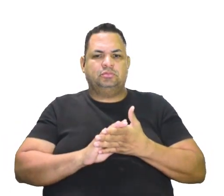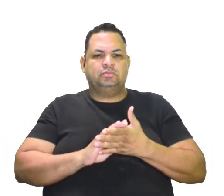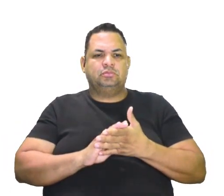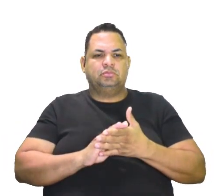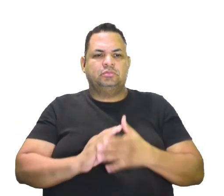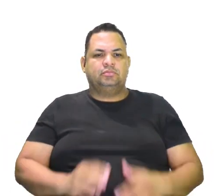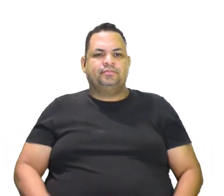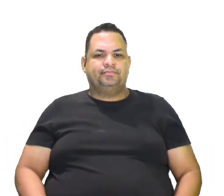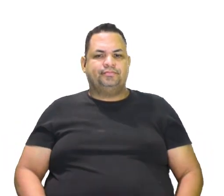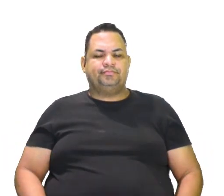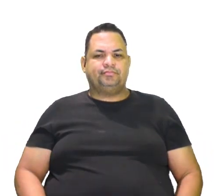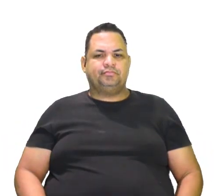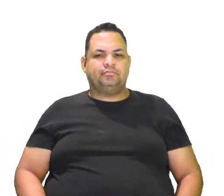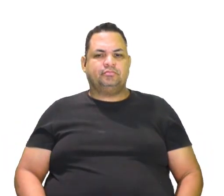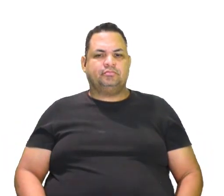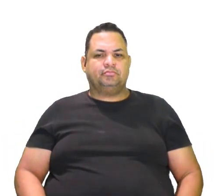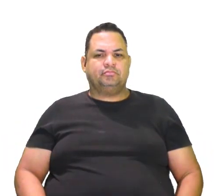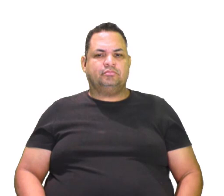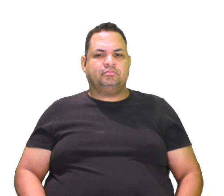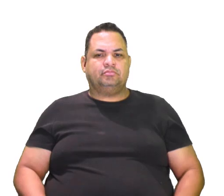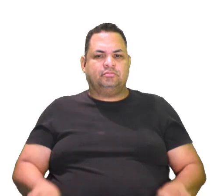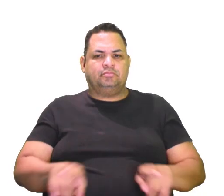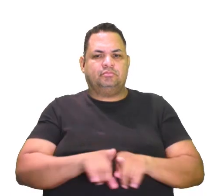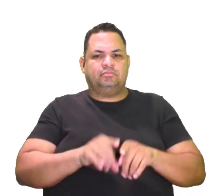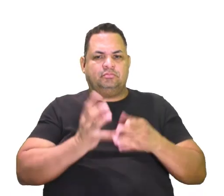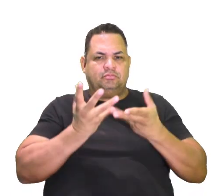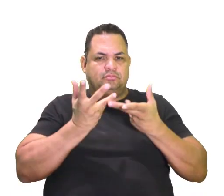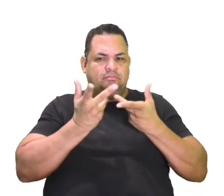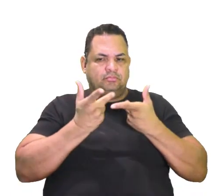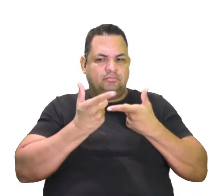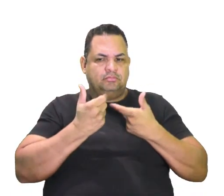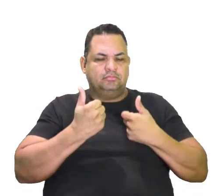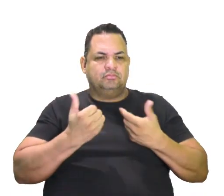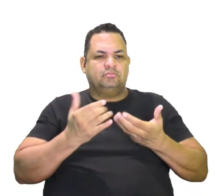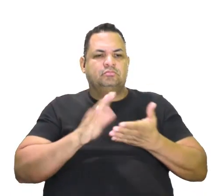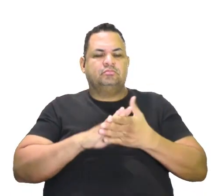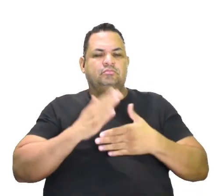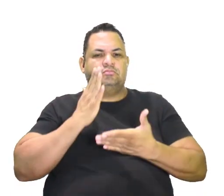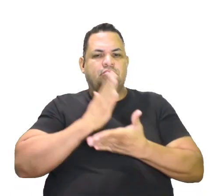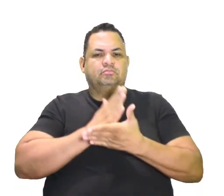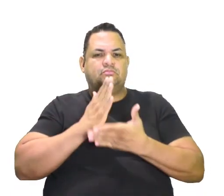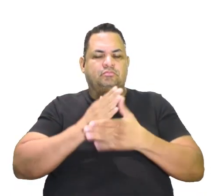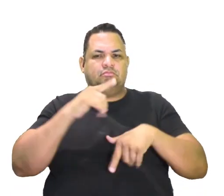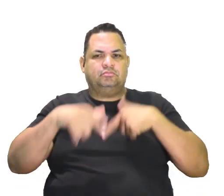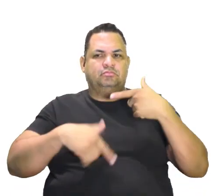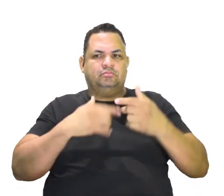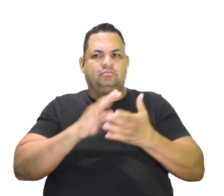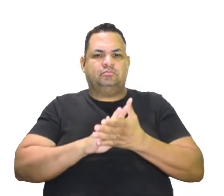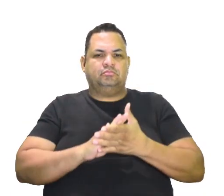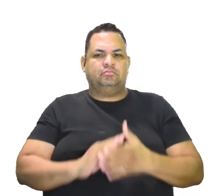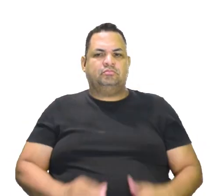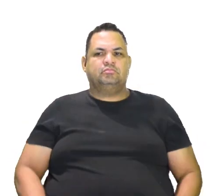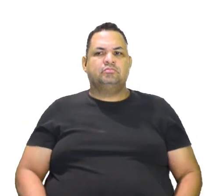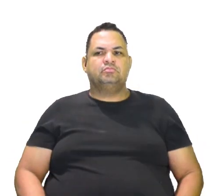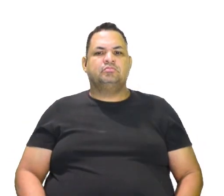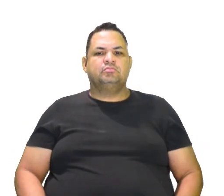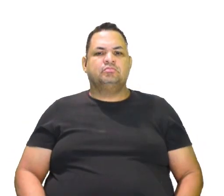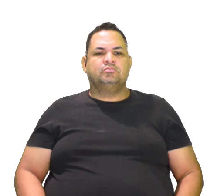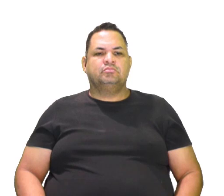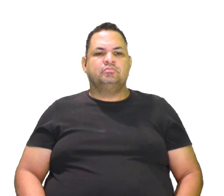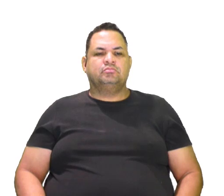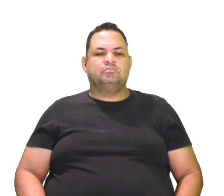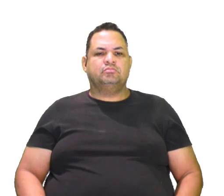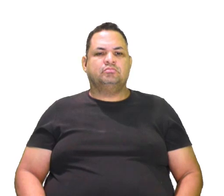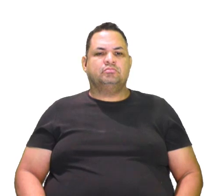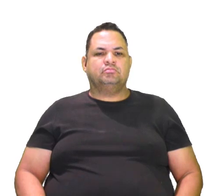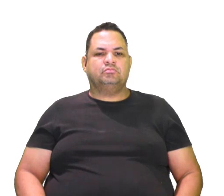obra, que também tem a ver com a divisão do trabalho, ok? Redução do trabalho, nunca.